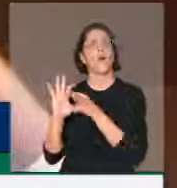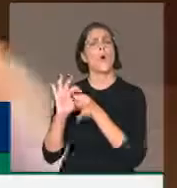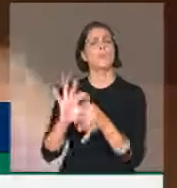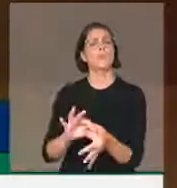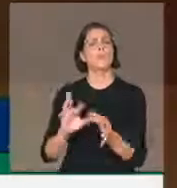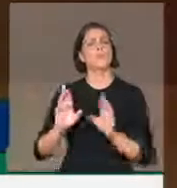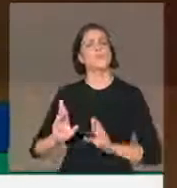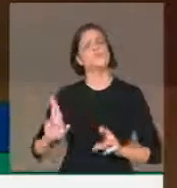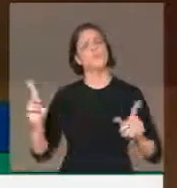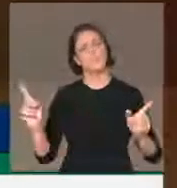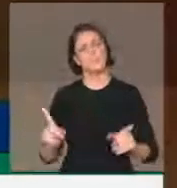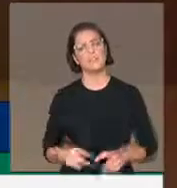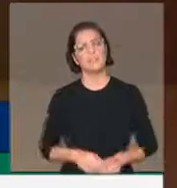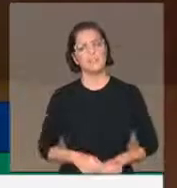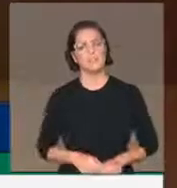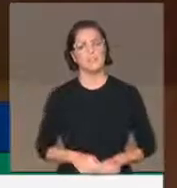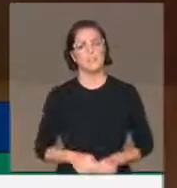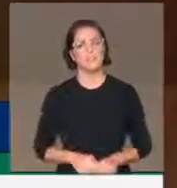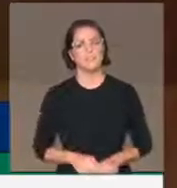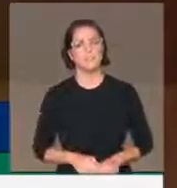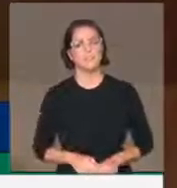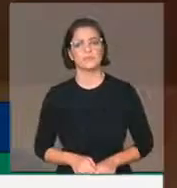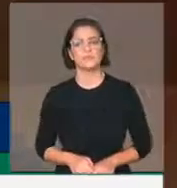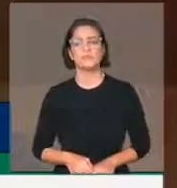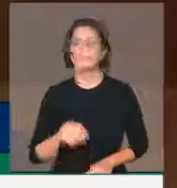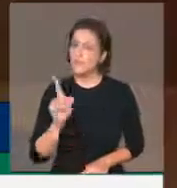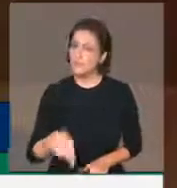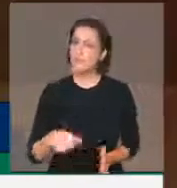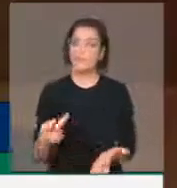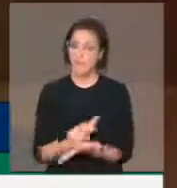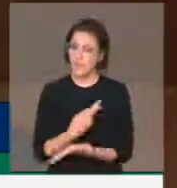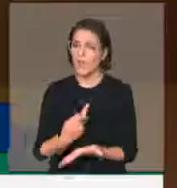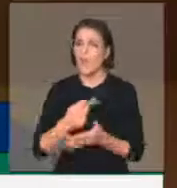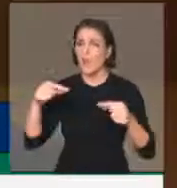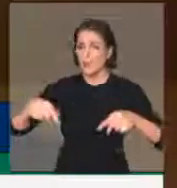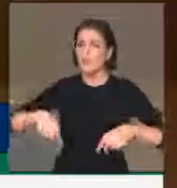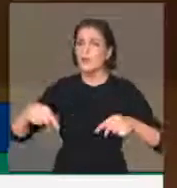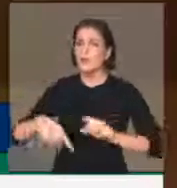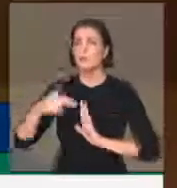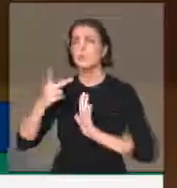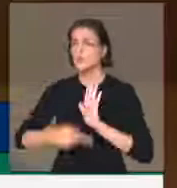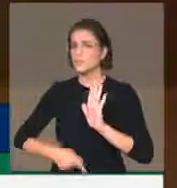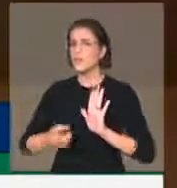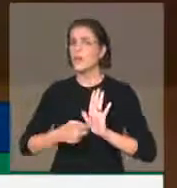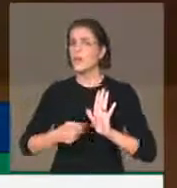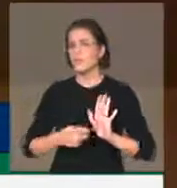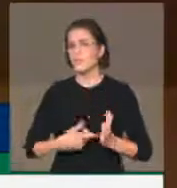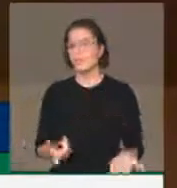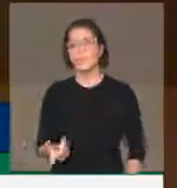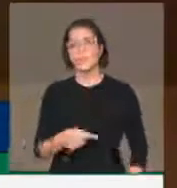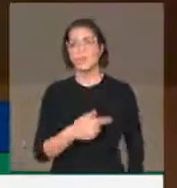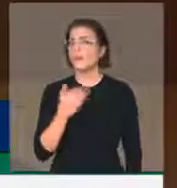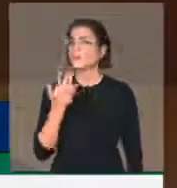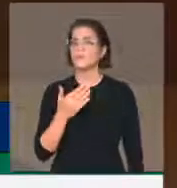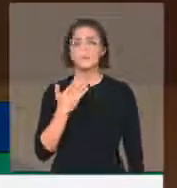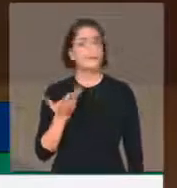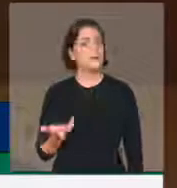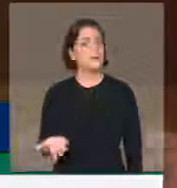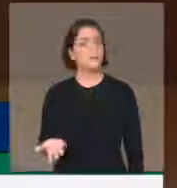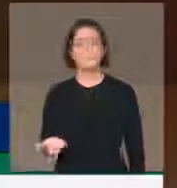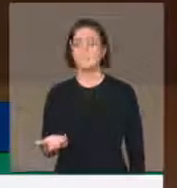situações. Portanto, é um erro que a Câmara está cometendo hoje. Não vai resolver o problema.